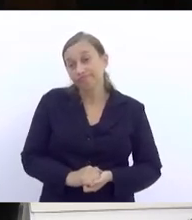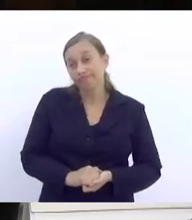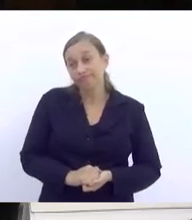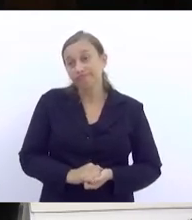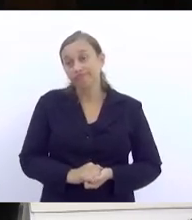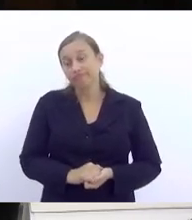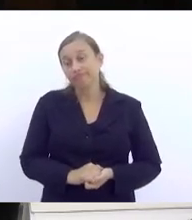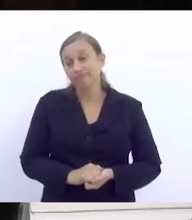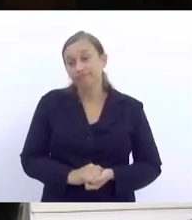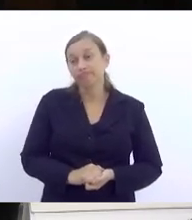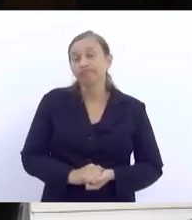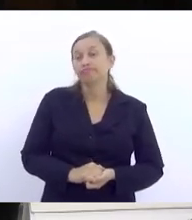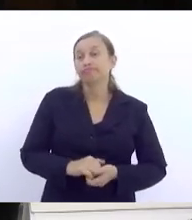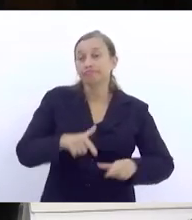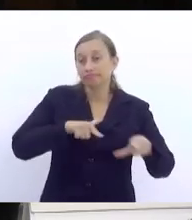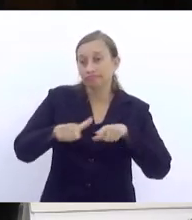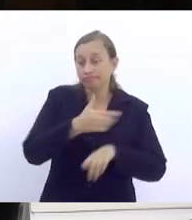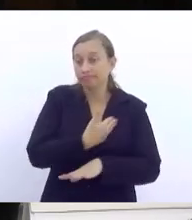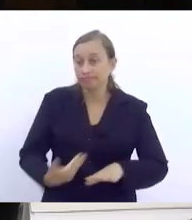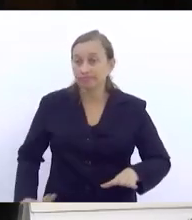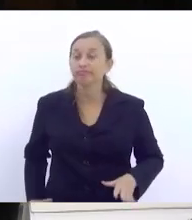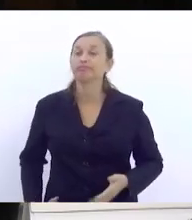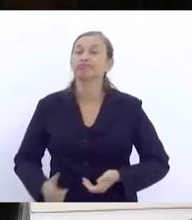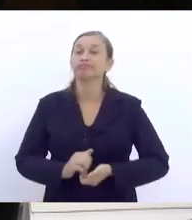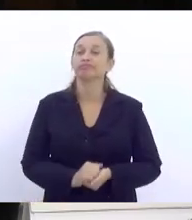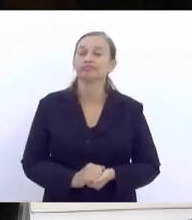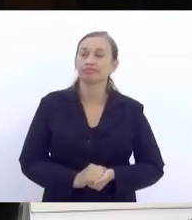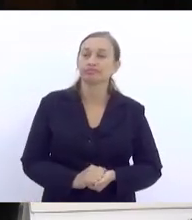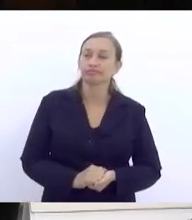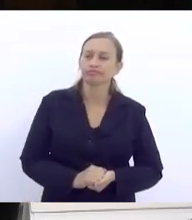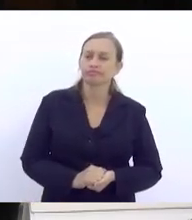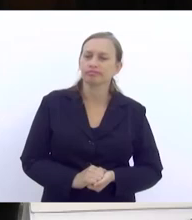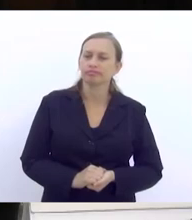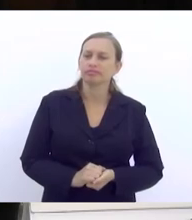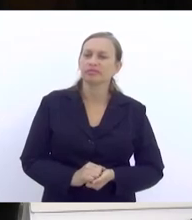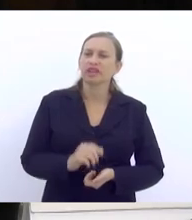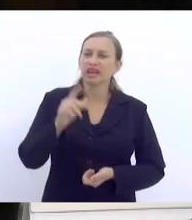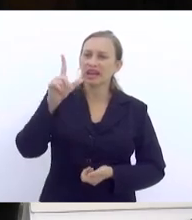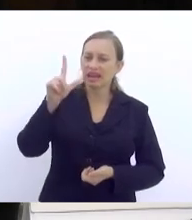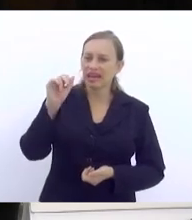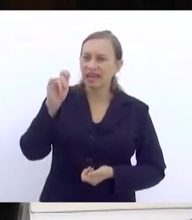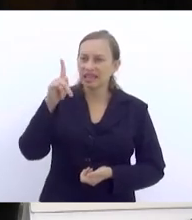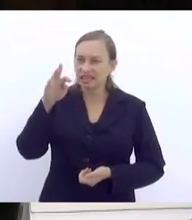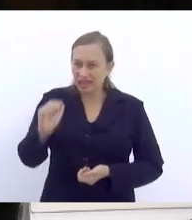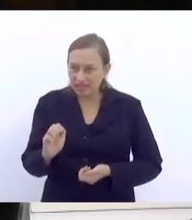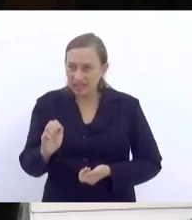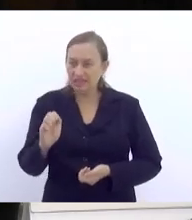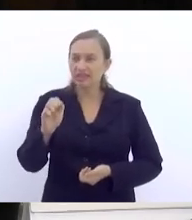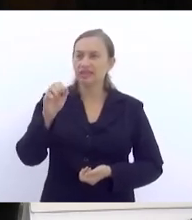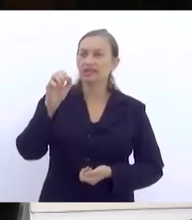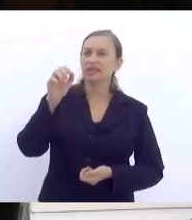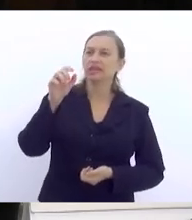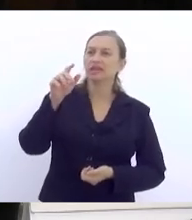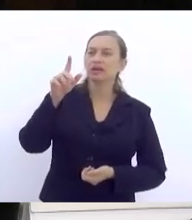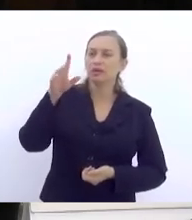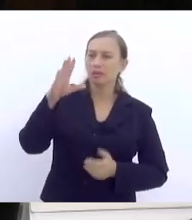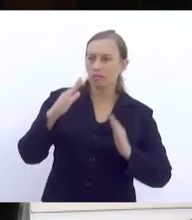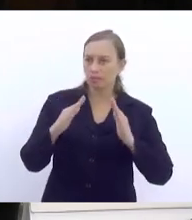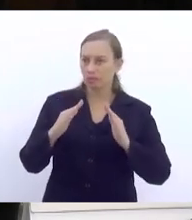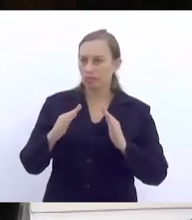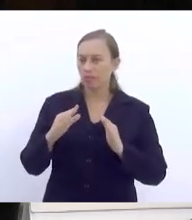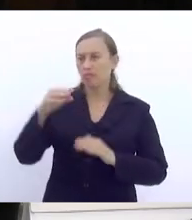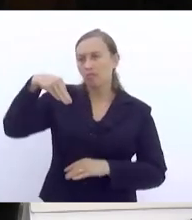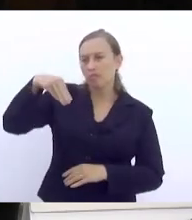norteadores do serviço público, a questão da legalidade, da impessoalidade, da moralidade, da publicidade e da